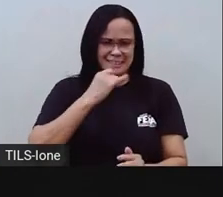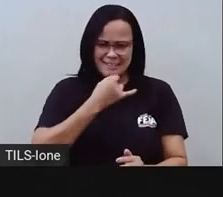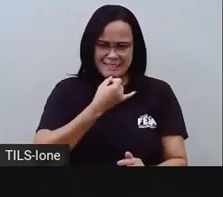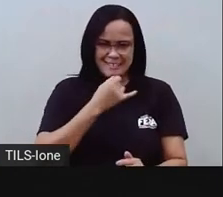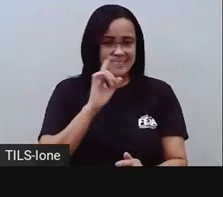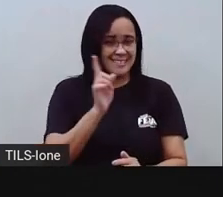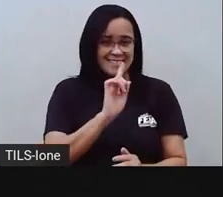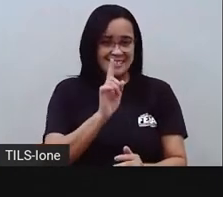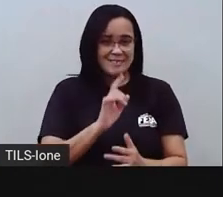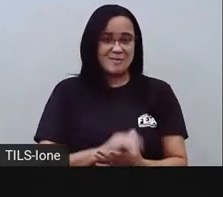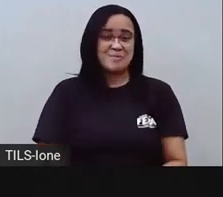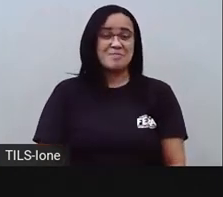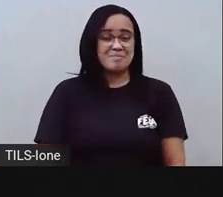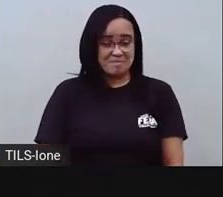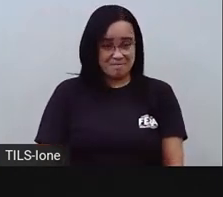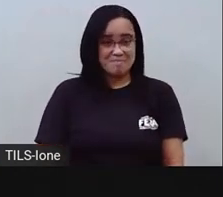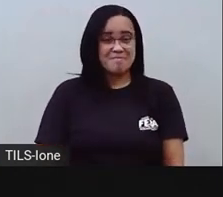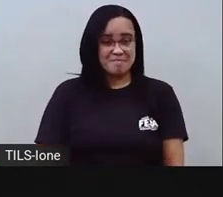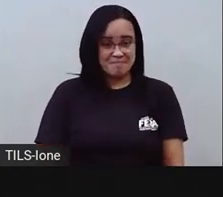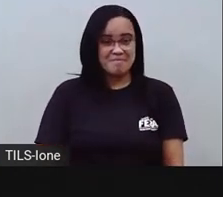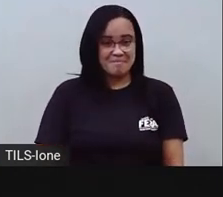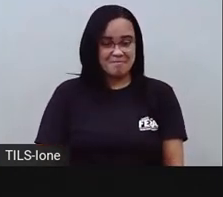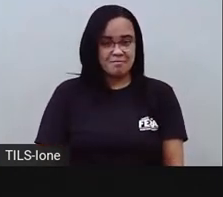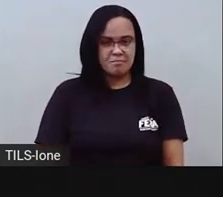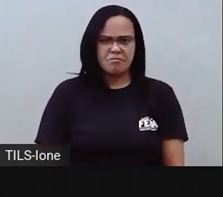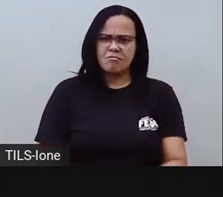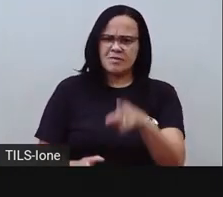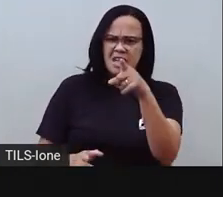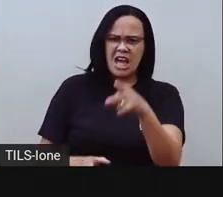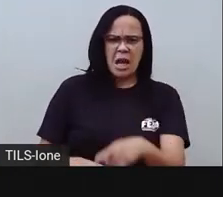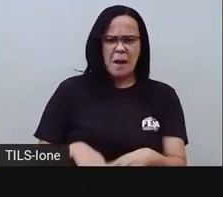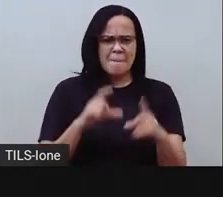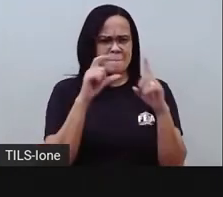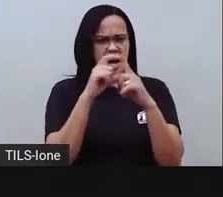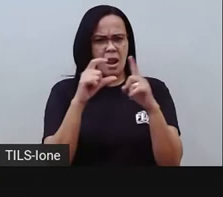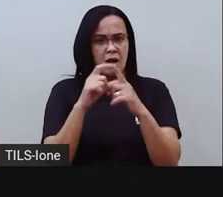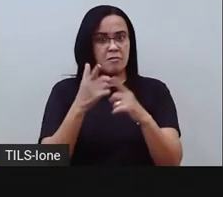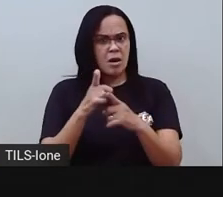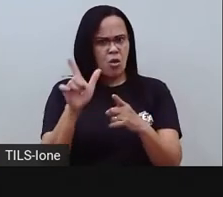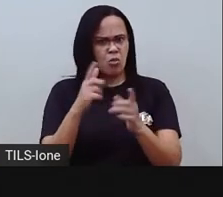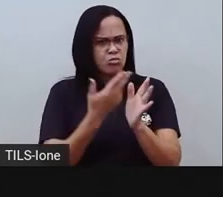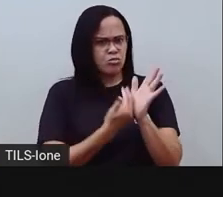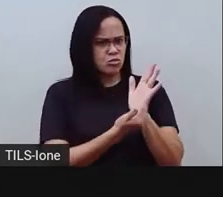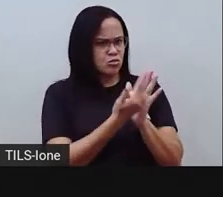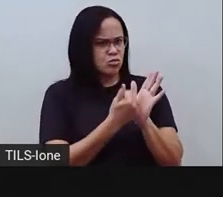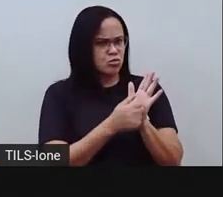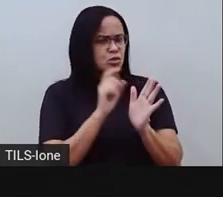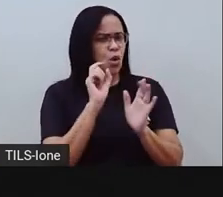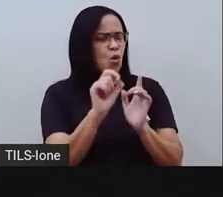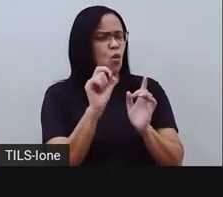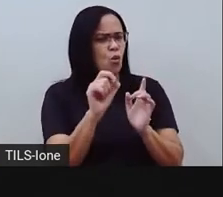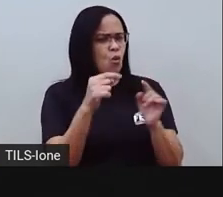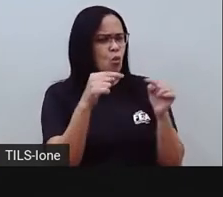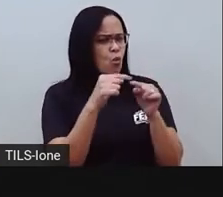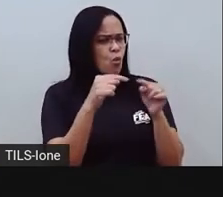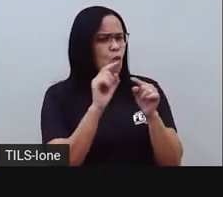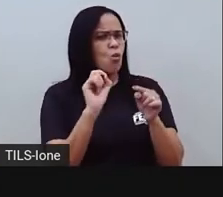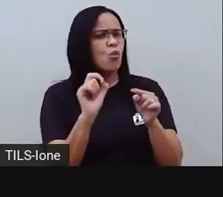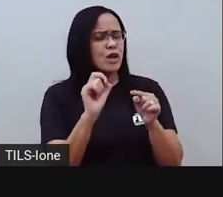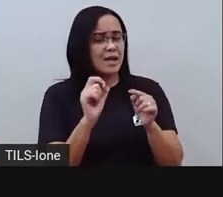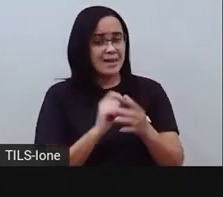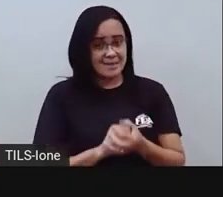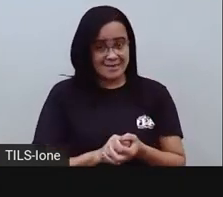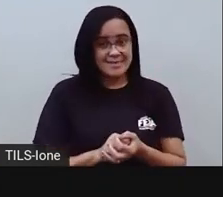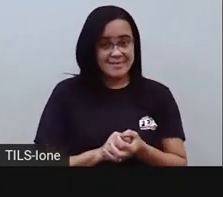acontece, né? Que é o sexismo. Que palavra difícil, Proiane. Mas quer dizer isso aqui, ó. Que mulheres, né? Meninas, serem